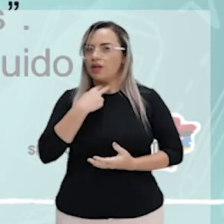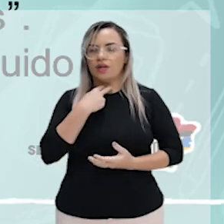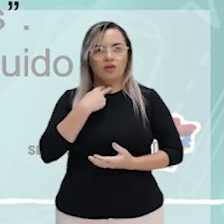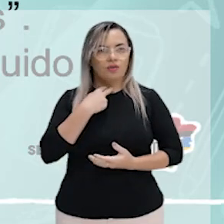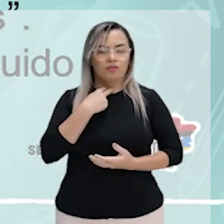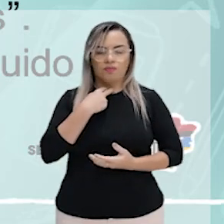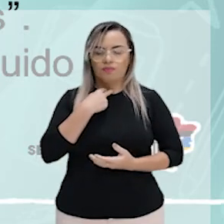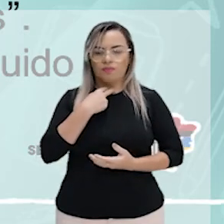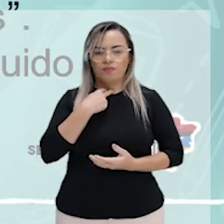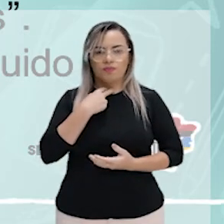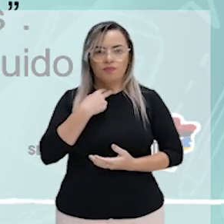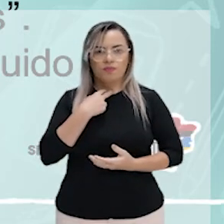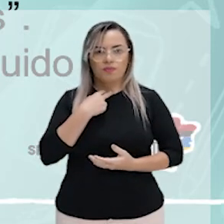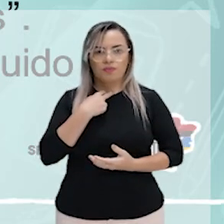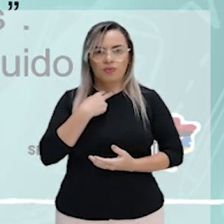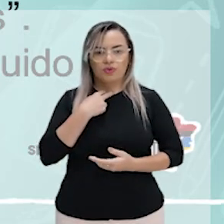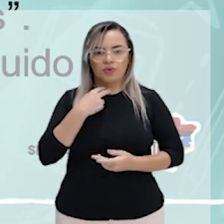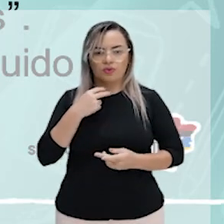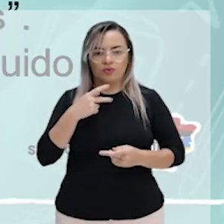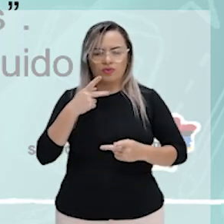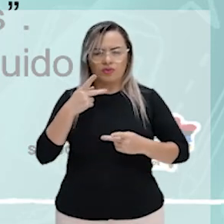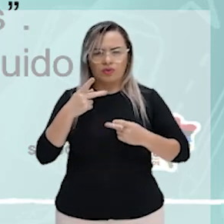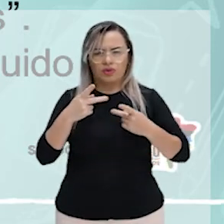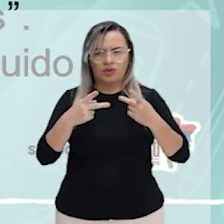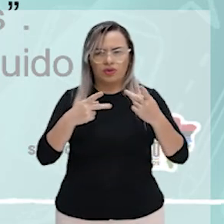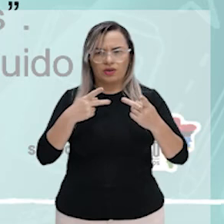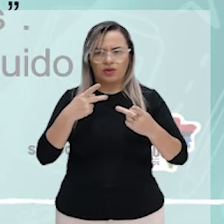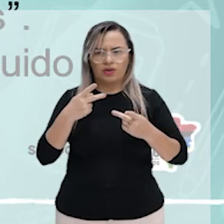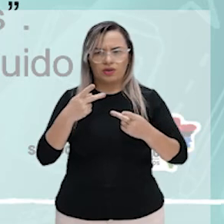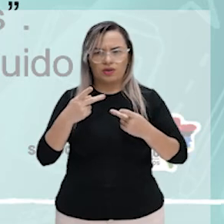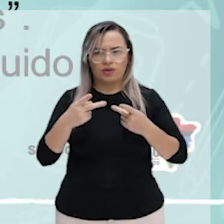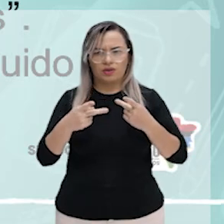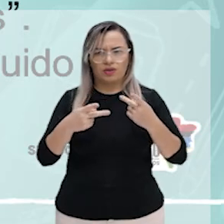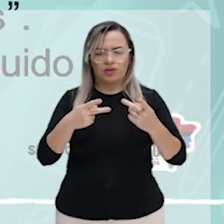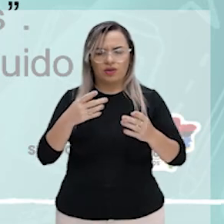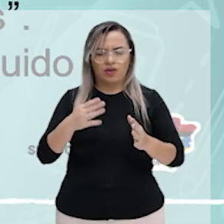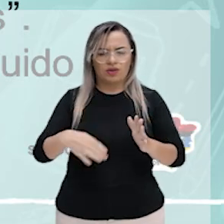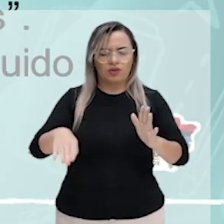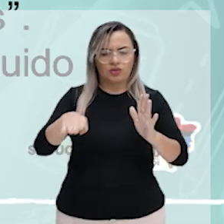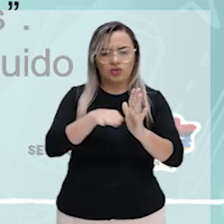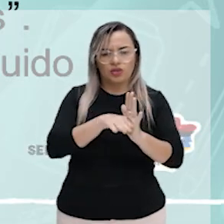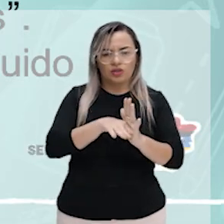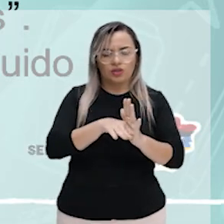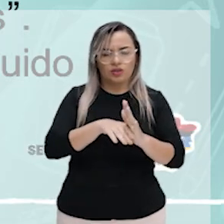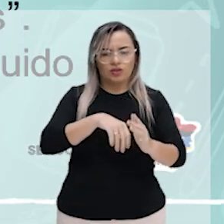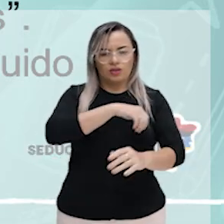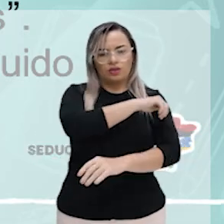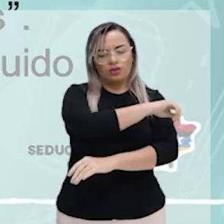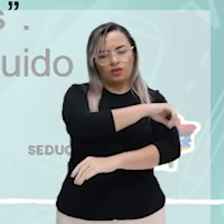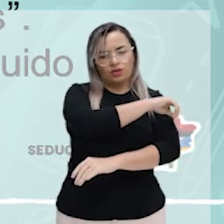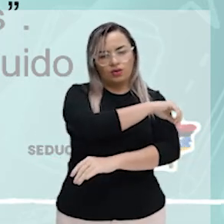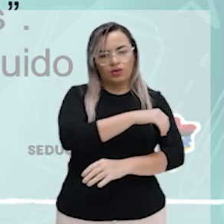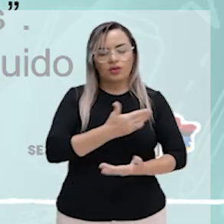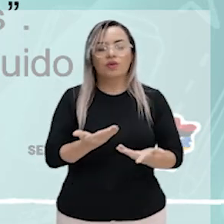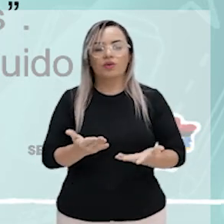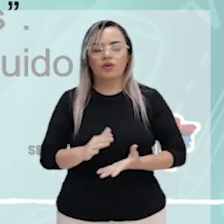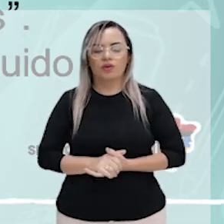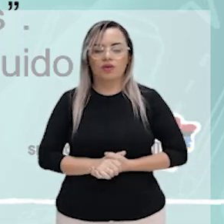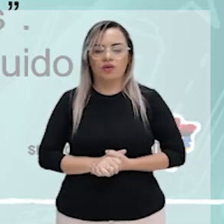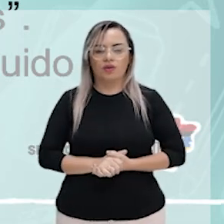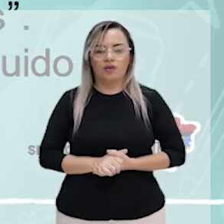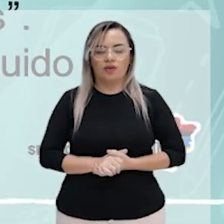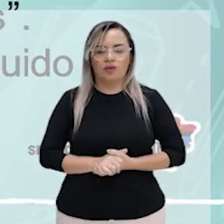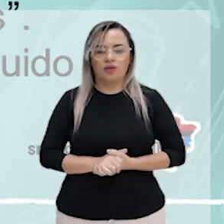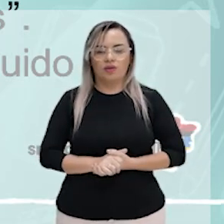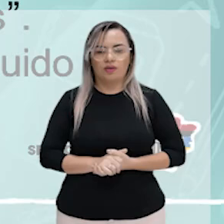Rio de Janeiro, e aí, na linguagem coloquial, cheguei no Rio. Porque quem chega, chega